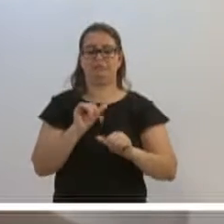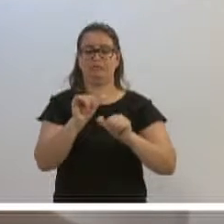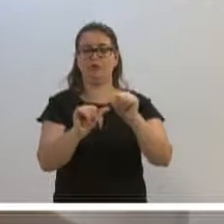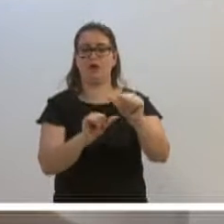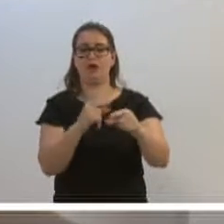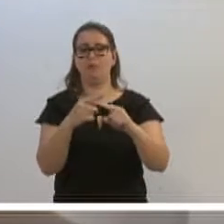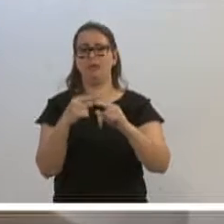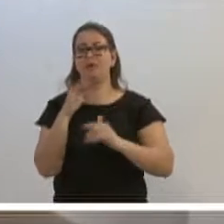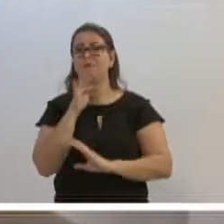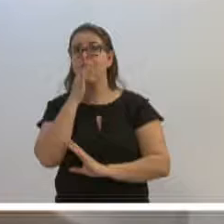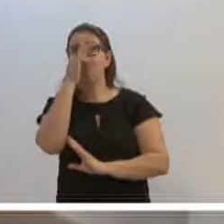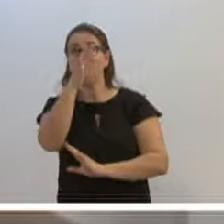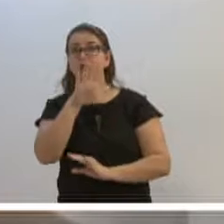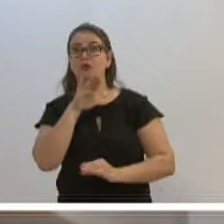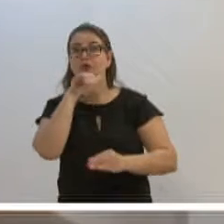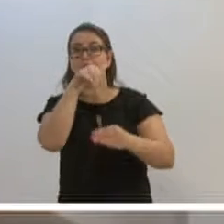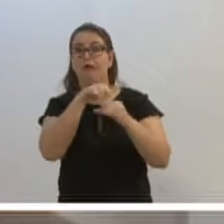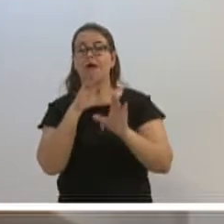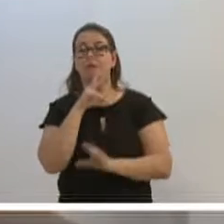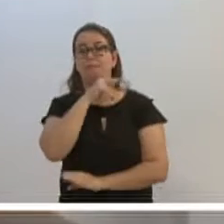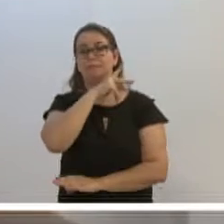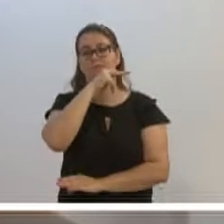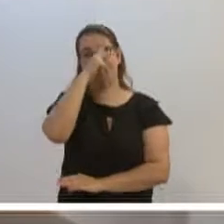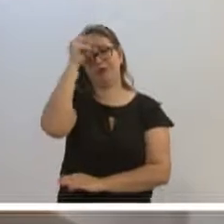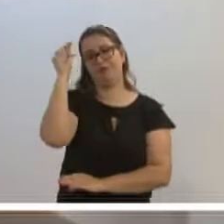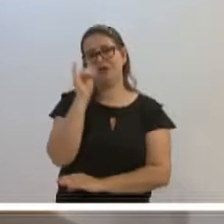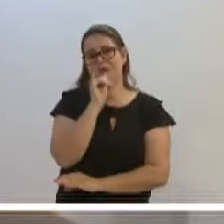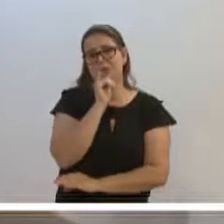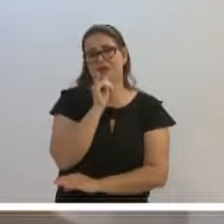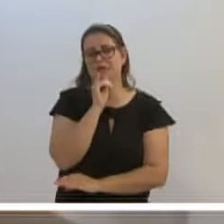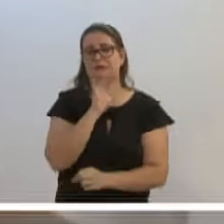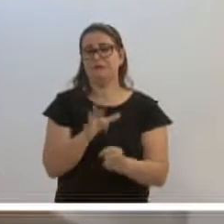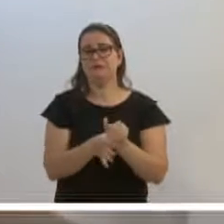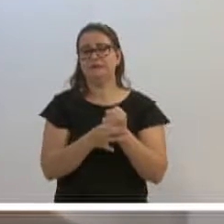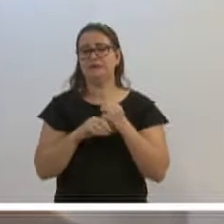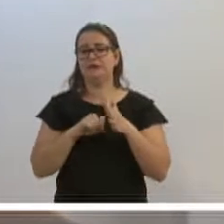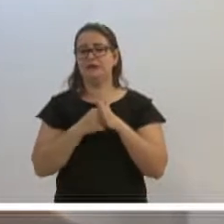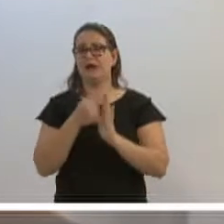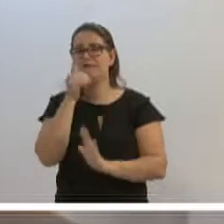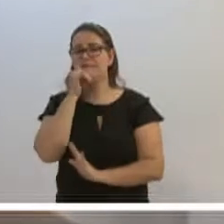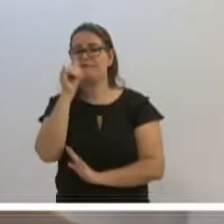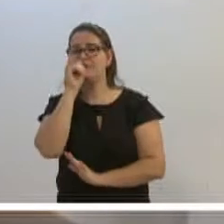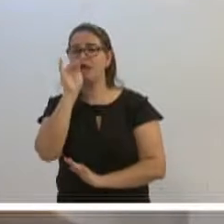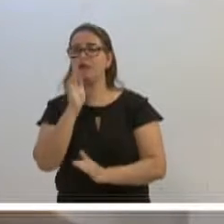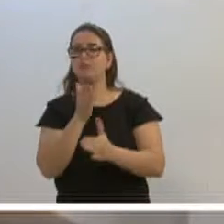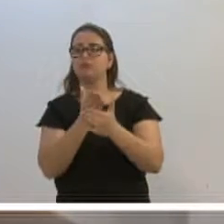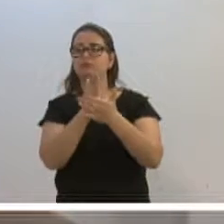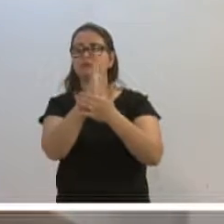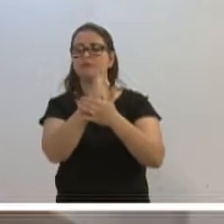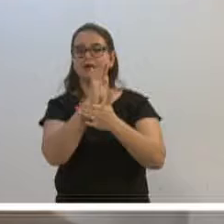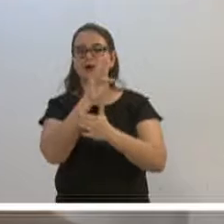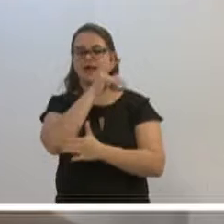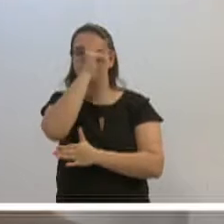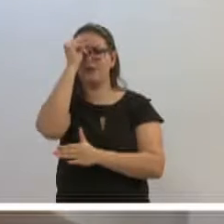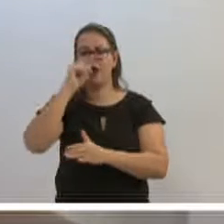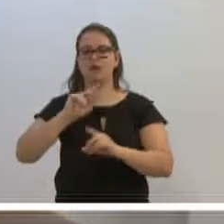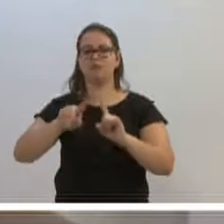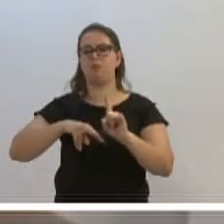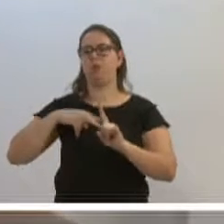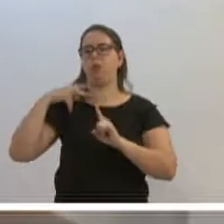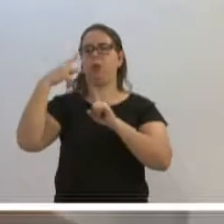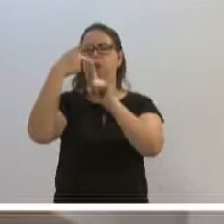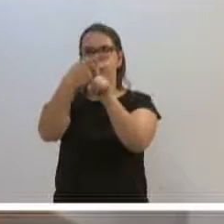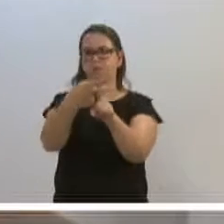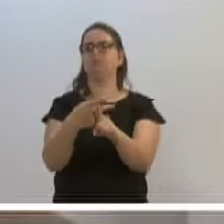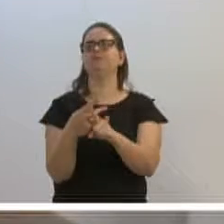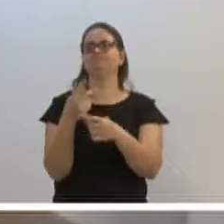comprometia lá na frente a eleição do prefeito. E aí, simplesmente, se segurava, e aí, quando ganhava a eleição, fazia o estouro, e aí fazia